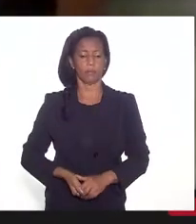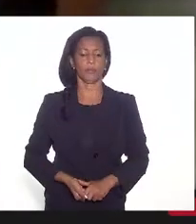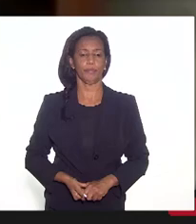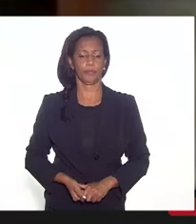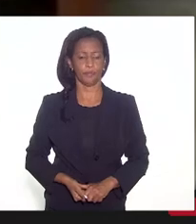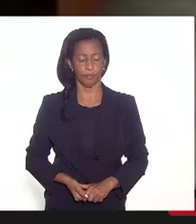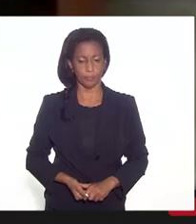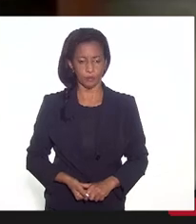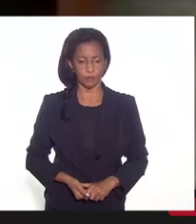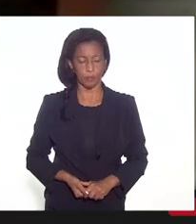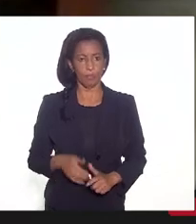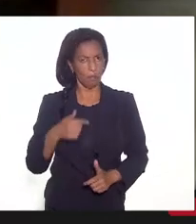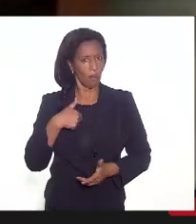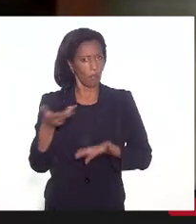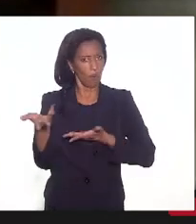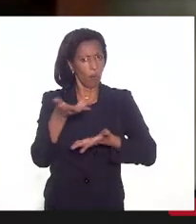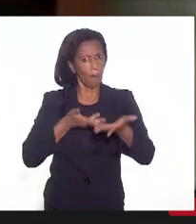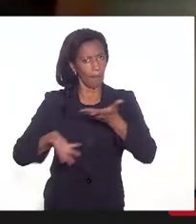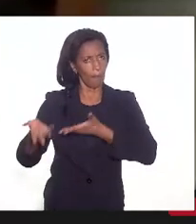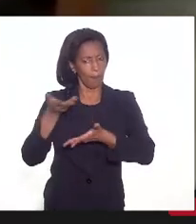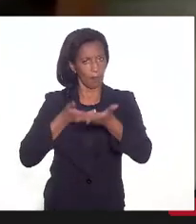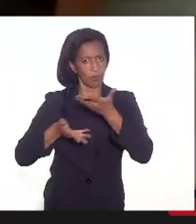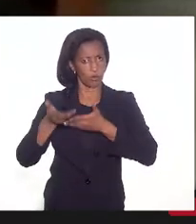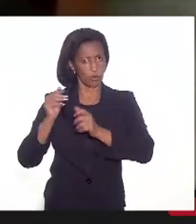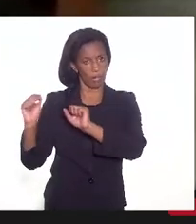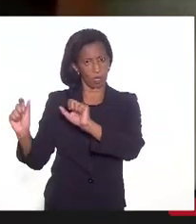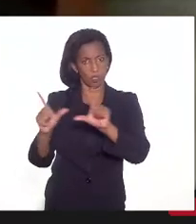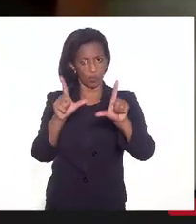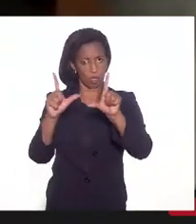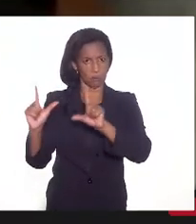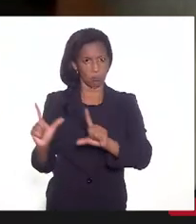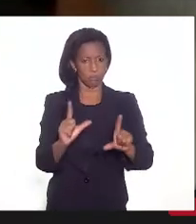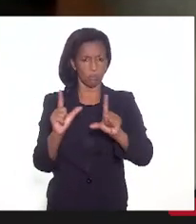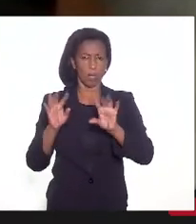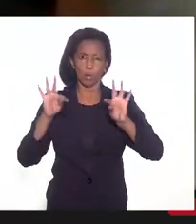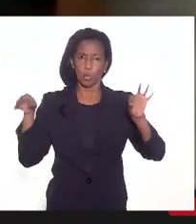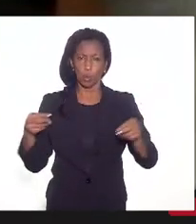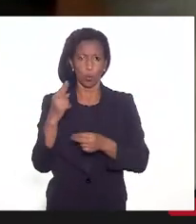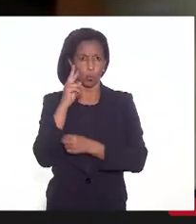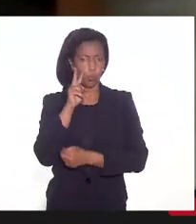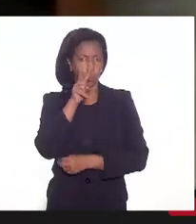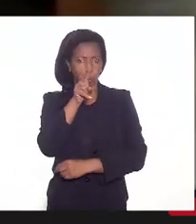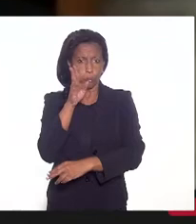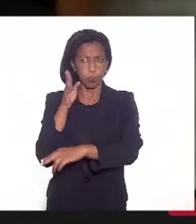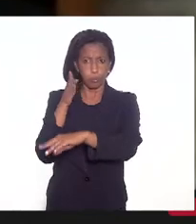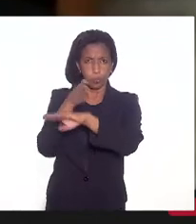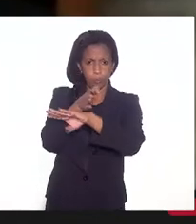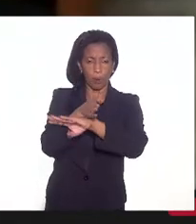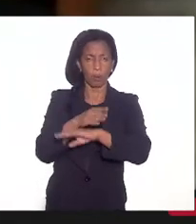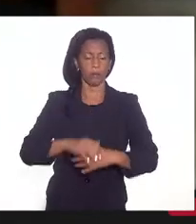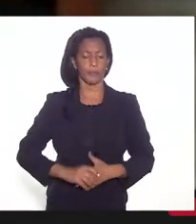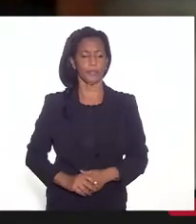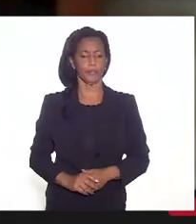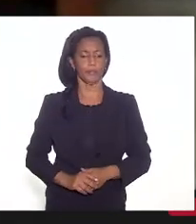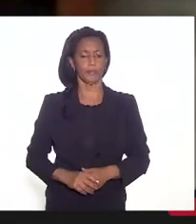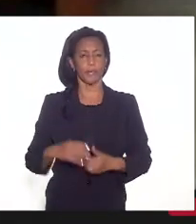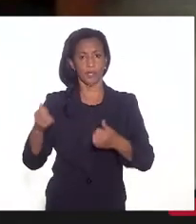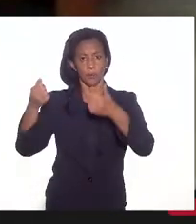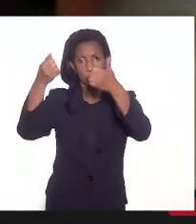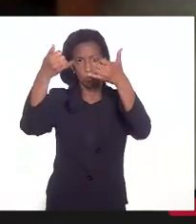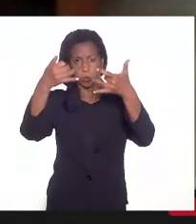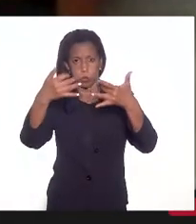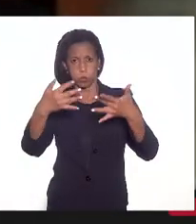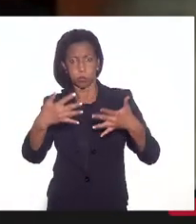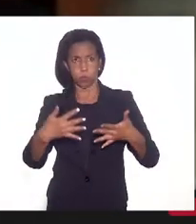Eu vou compartilhar aqui o slide, para que todos possam ter acesso também, e a gente vai discorrendo